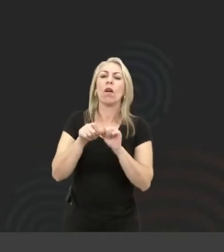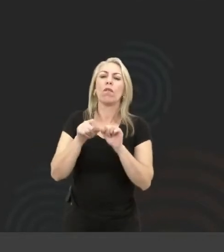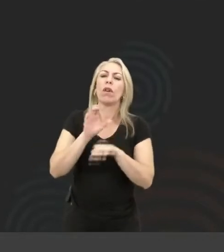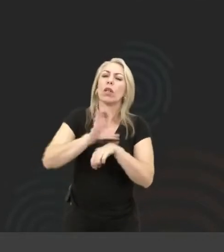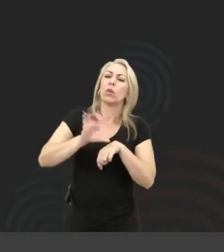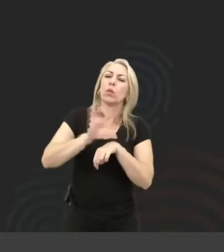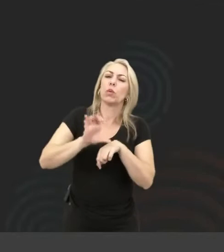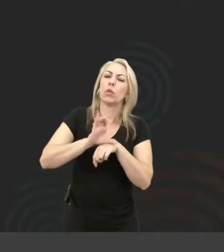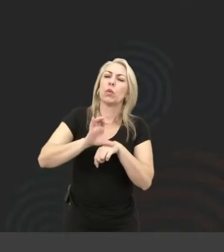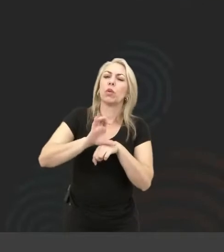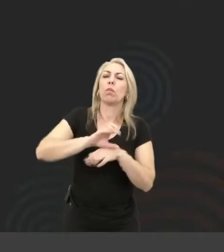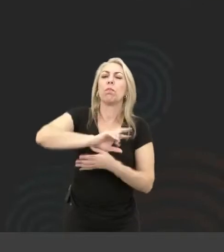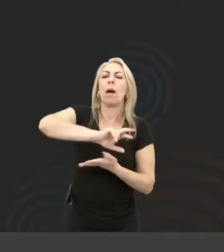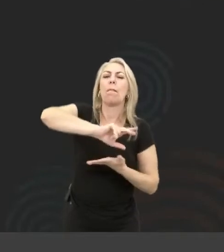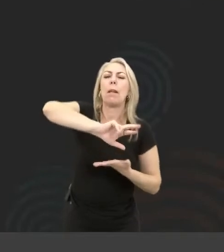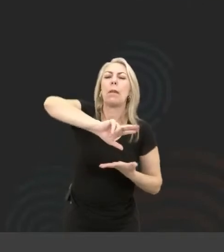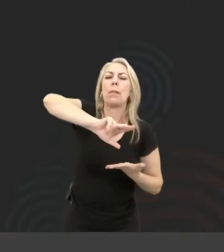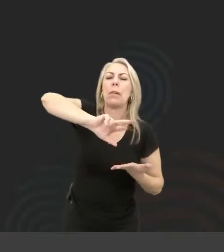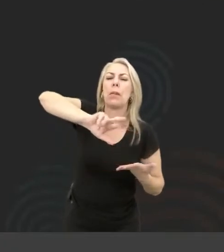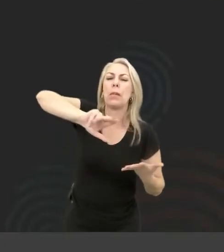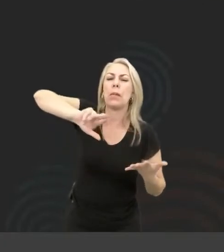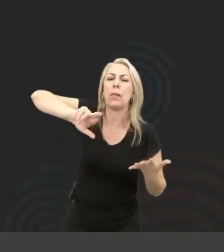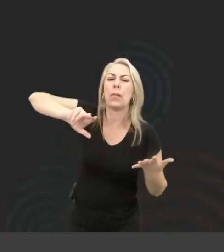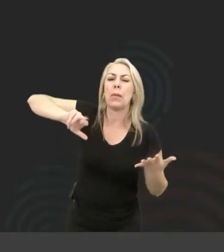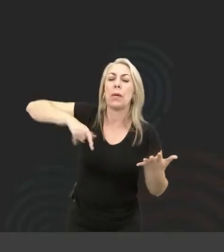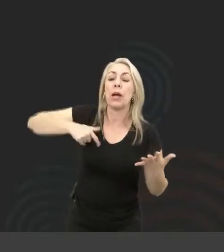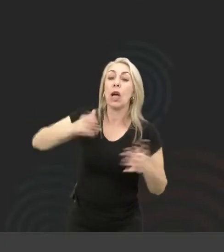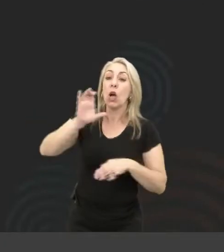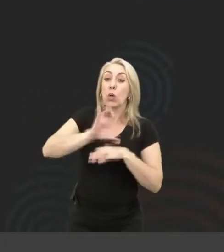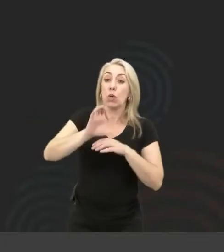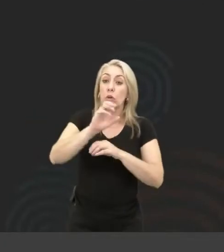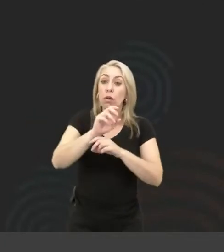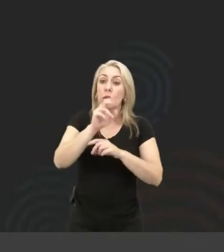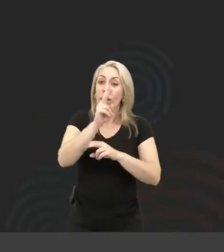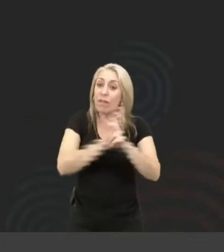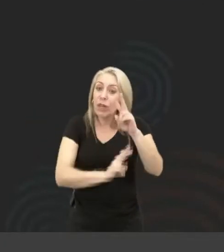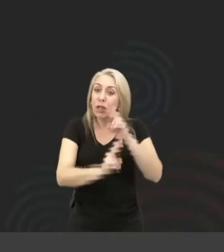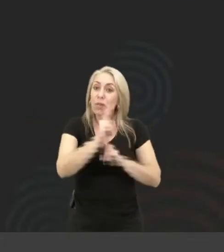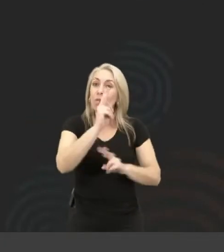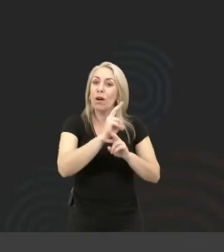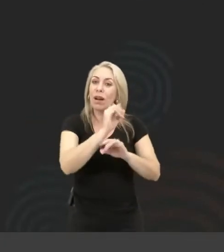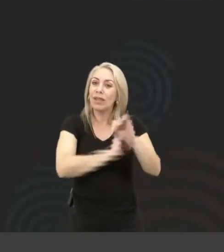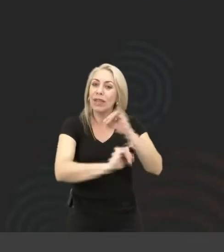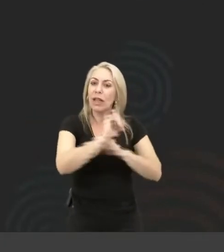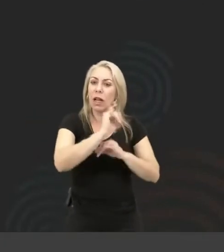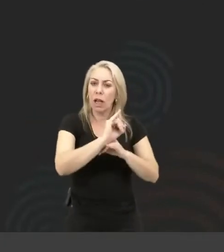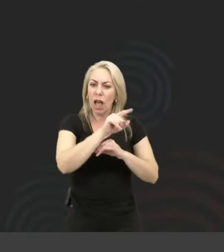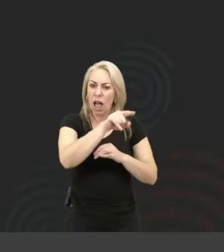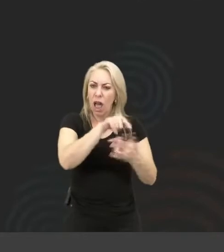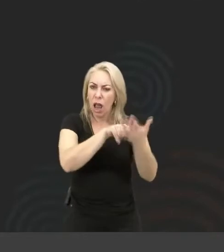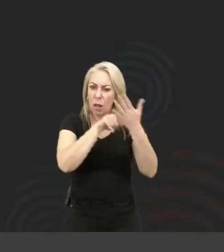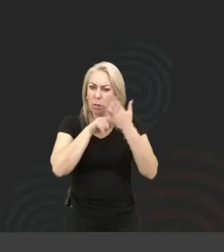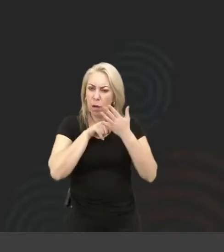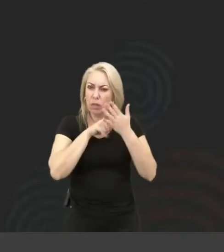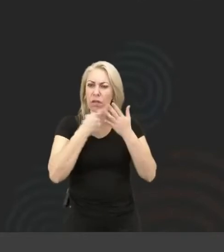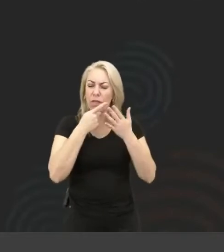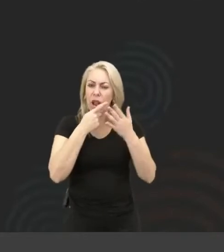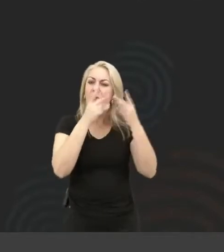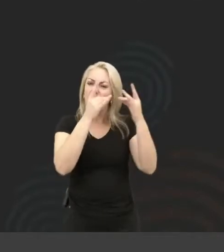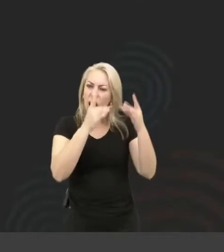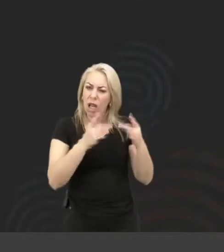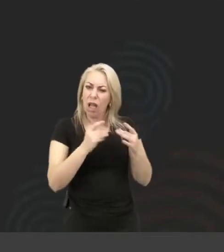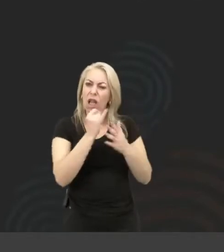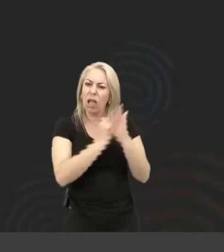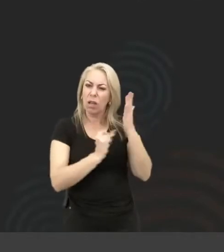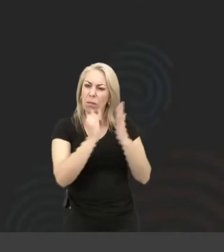de tudo que vocês imaginarem, quando a gente tá procurando curso online mesmo, em algum lugar tá escrito, as imagens são descritas, contém legenda,